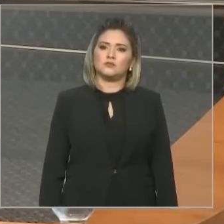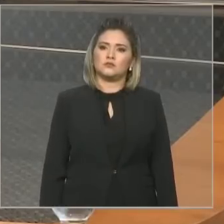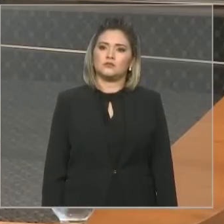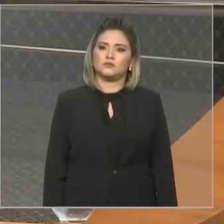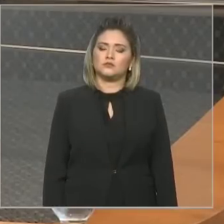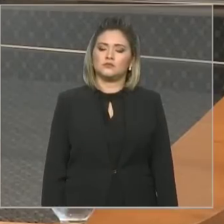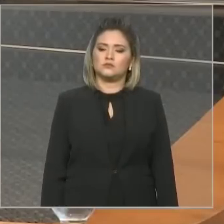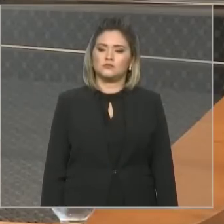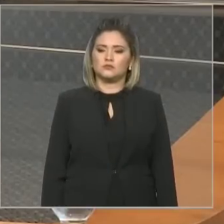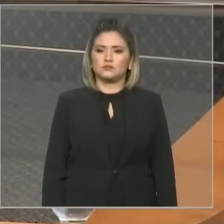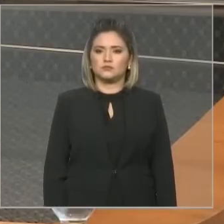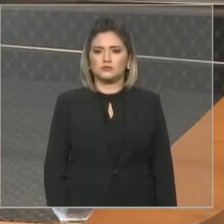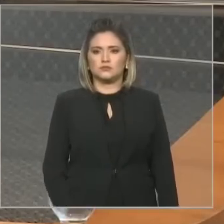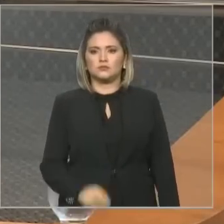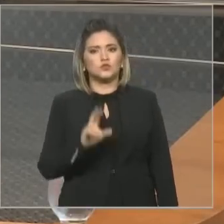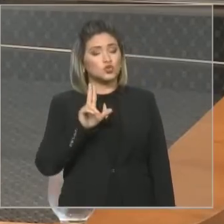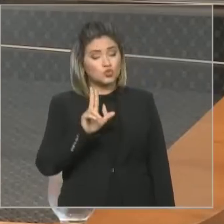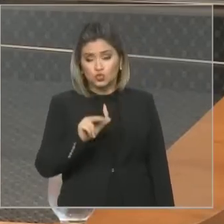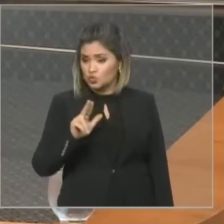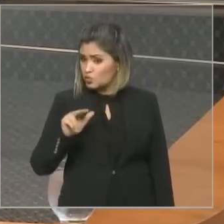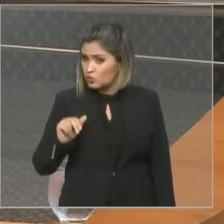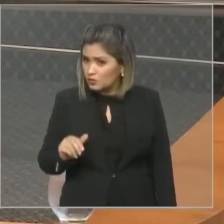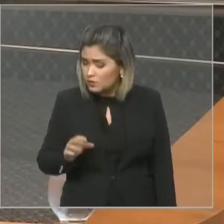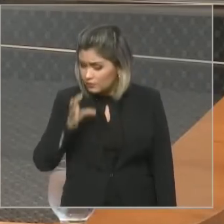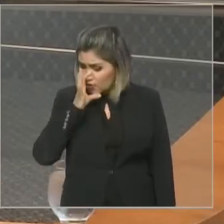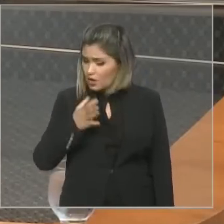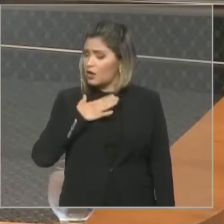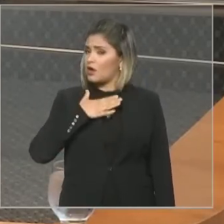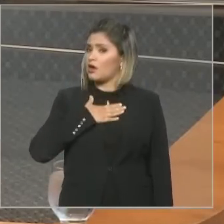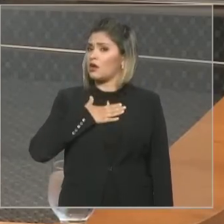Nunca. Fui lido de oposição duas vezes.